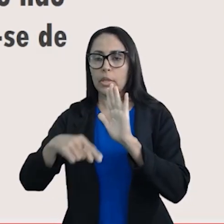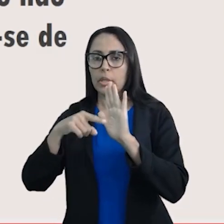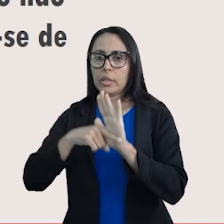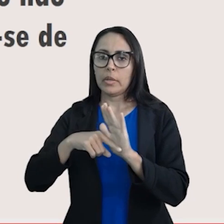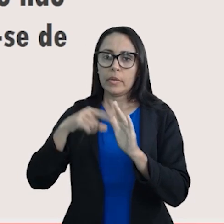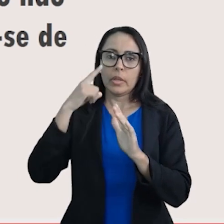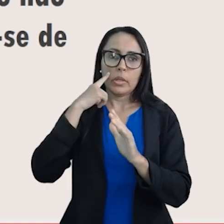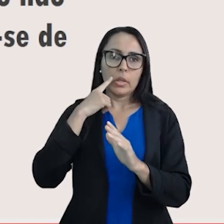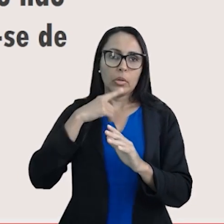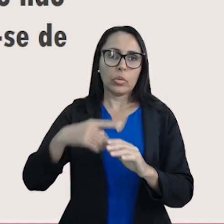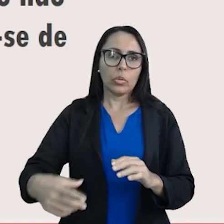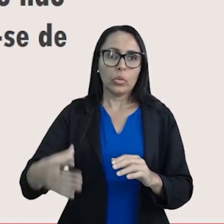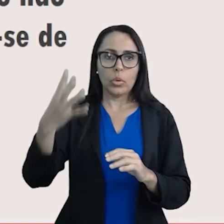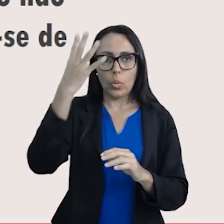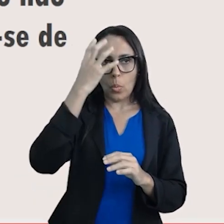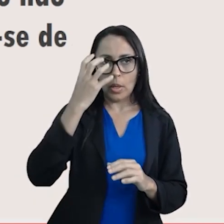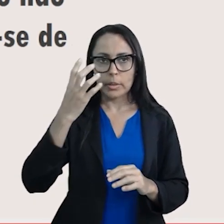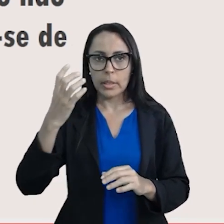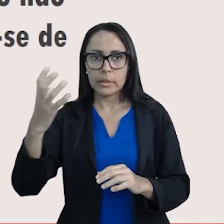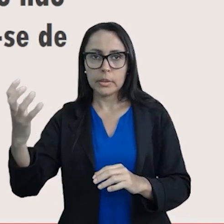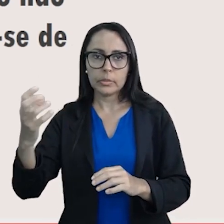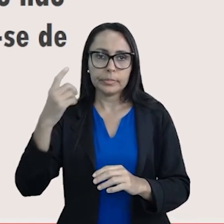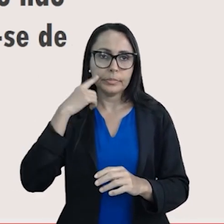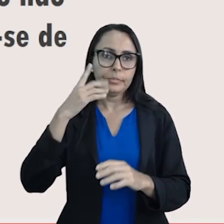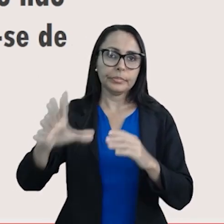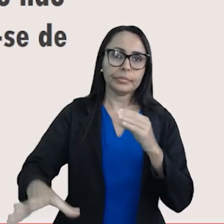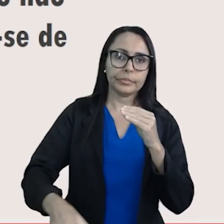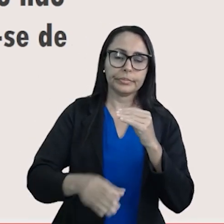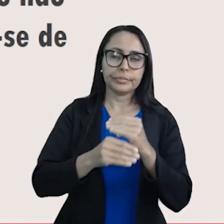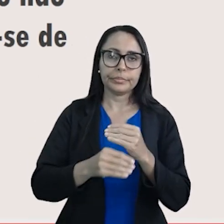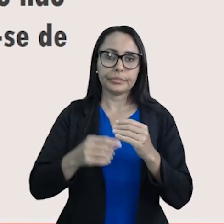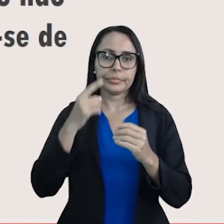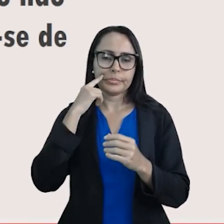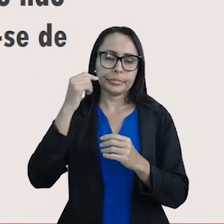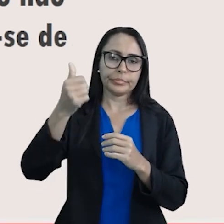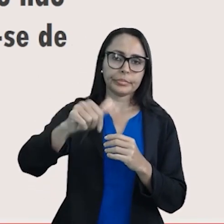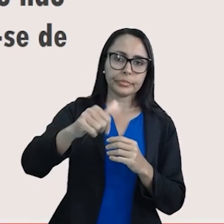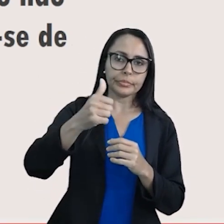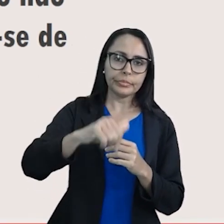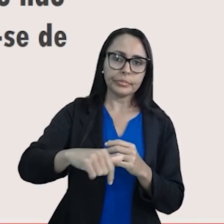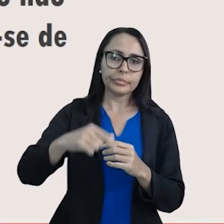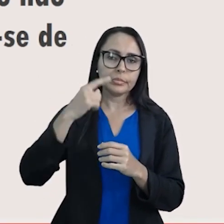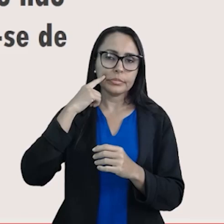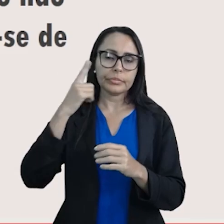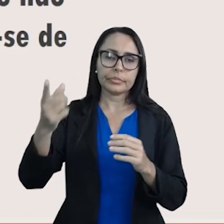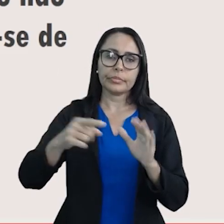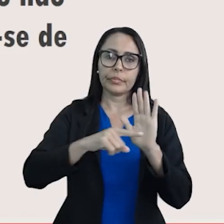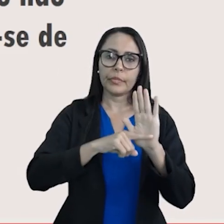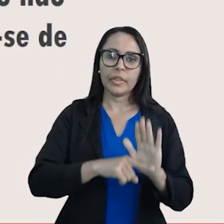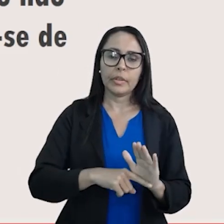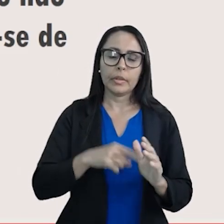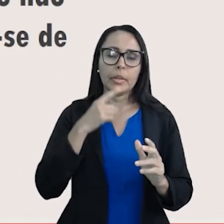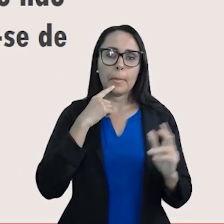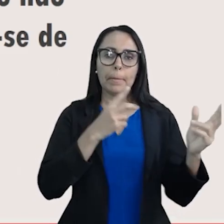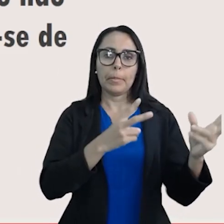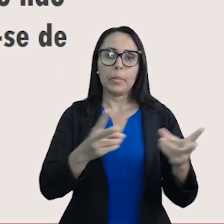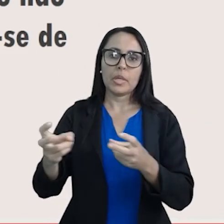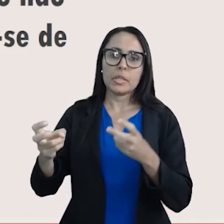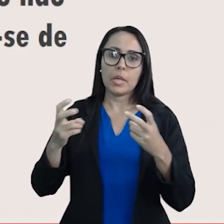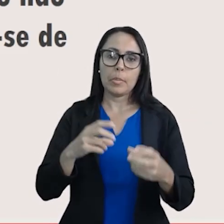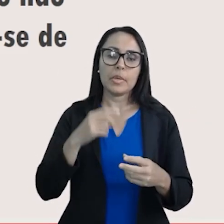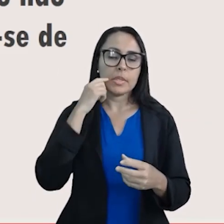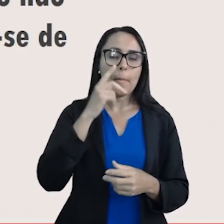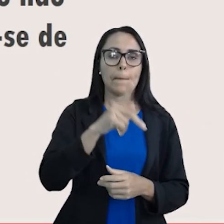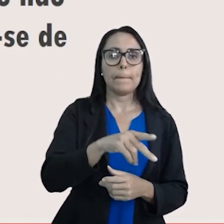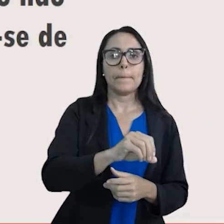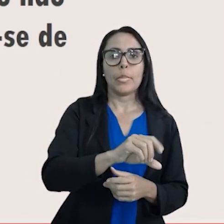ocorre uma atração devido às cargas. Resumindo, a gente vai analisar pela eletronegatividade e identificar se a molécula é